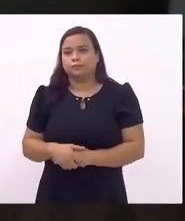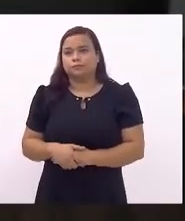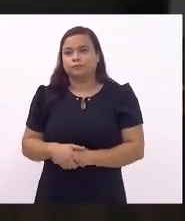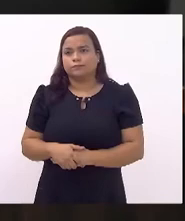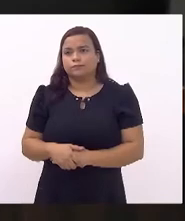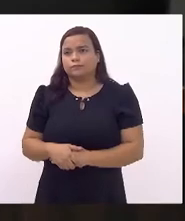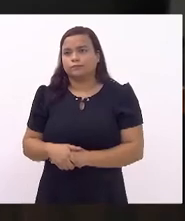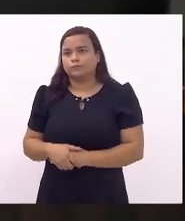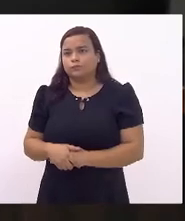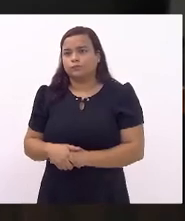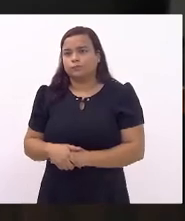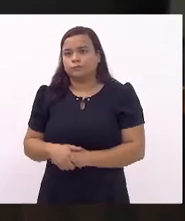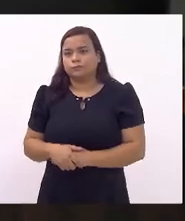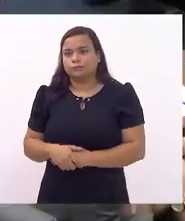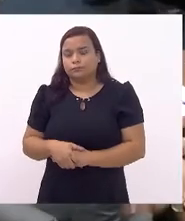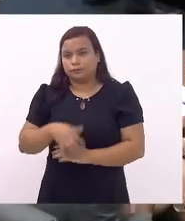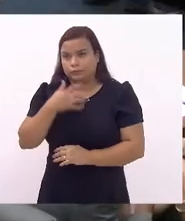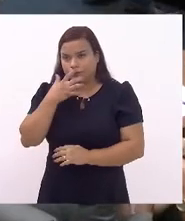de Vossa Excelência.